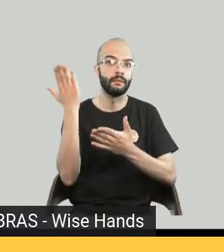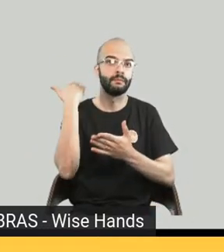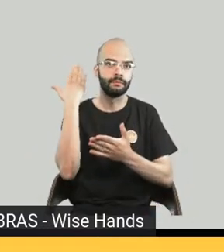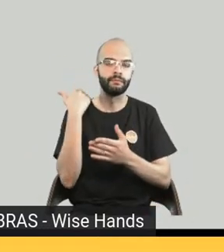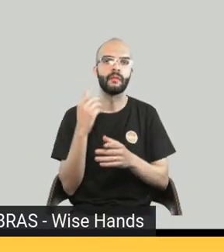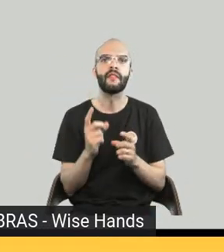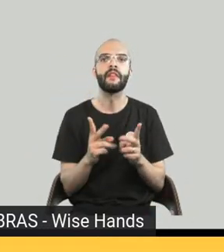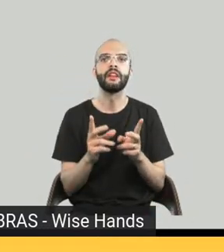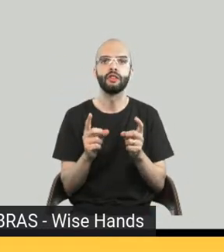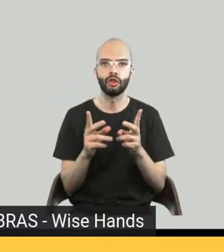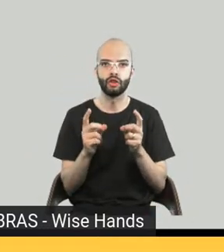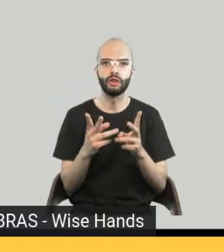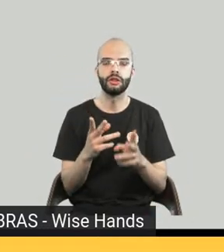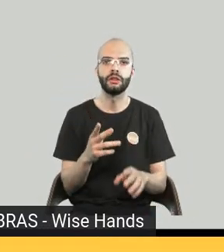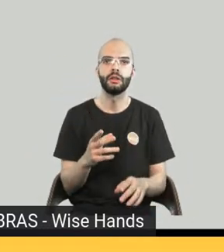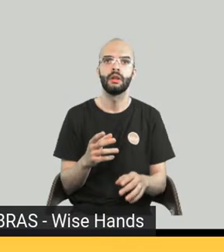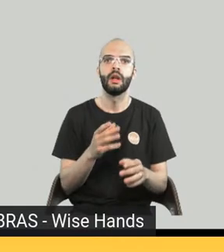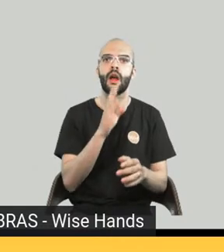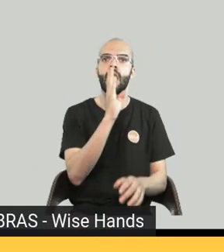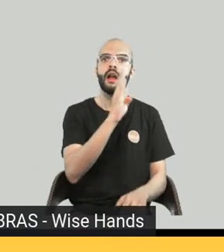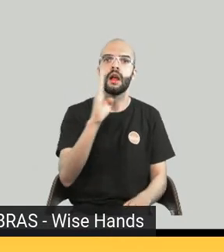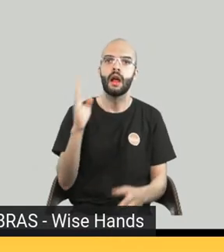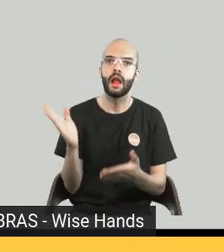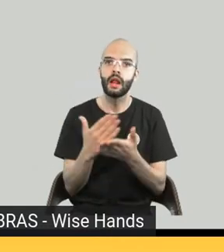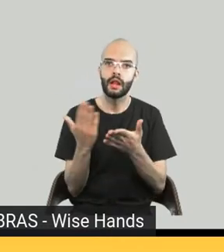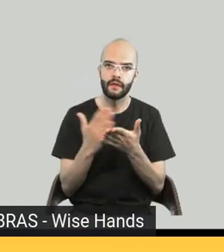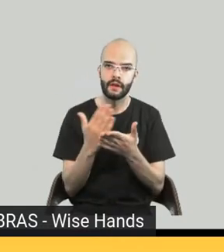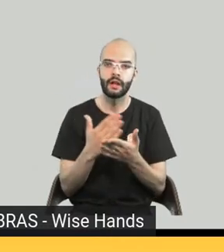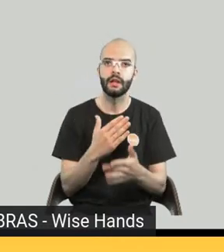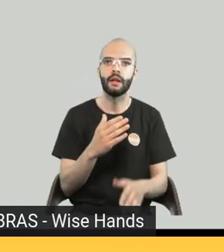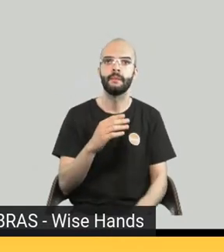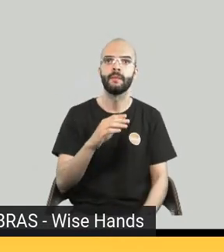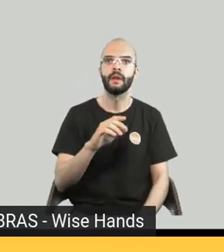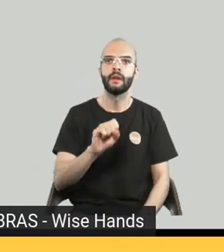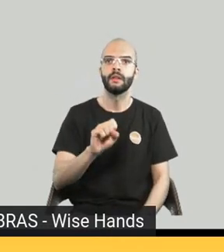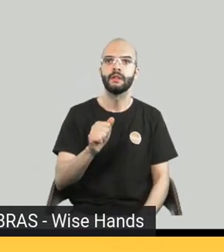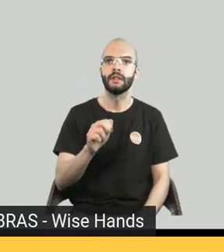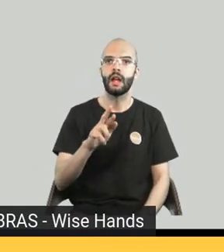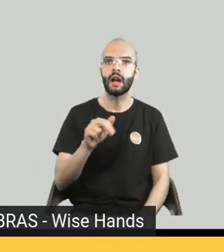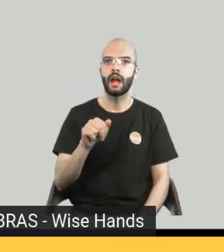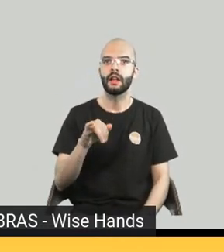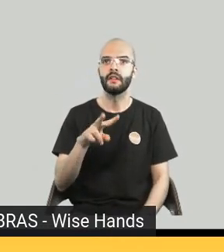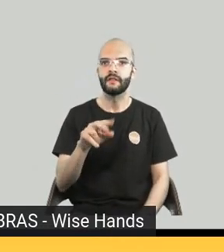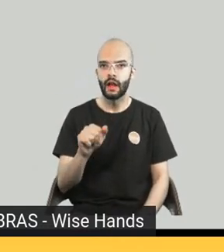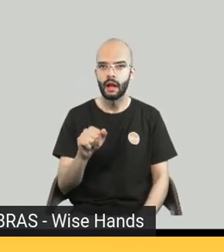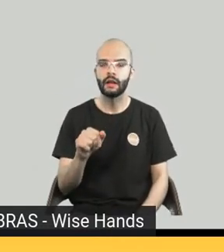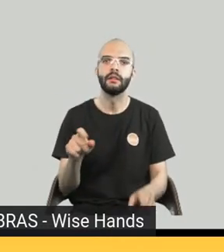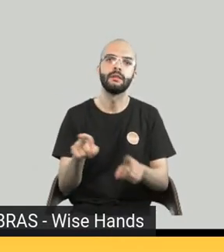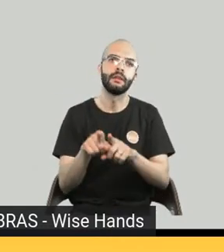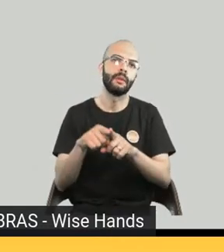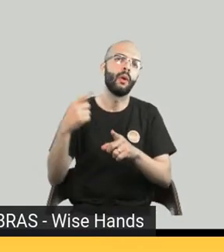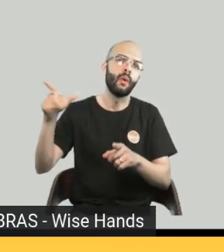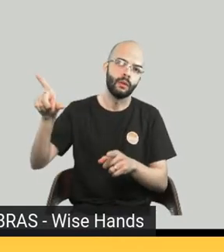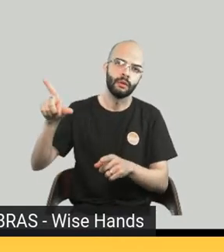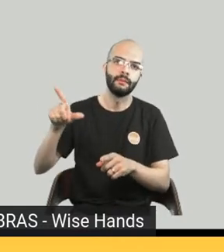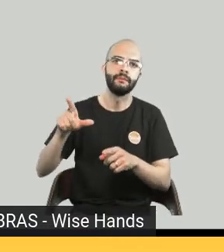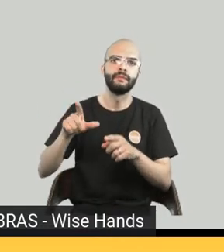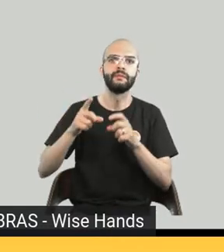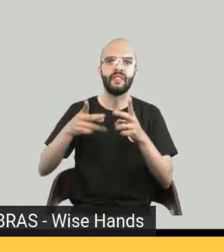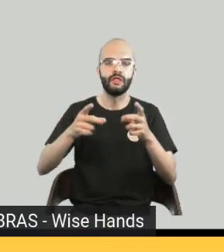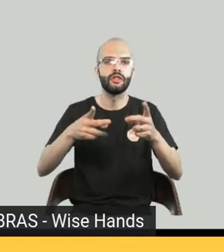Cultura que eram as livrarias que a gente tinha para livro digital naquele momento, né? Lojas internacionais como